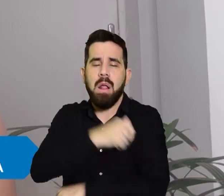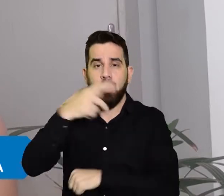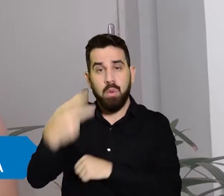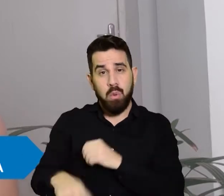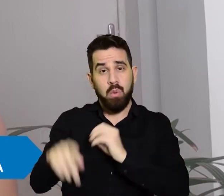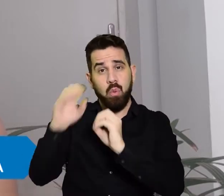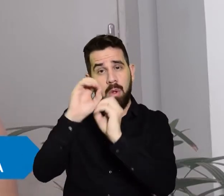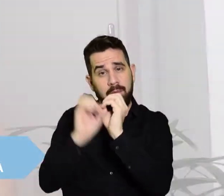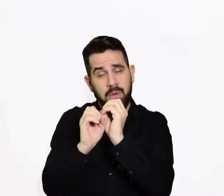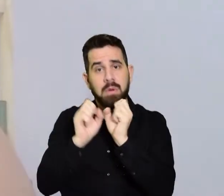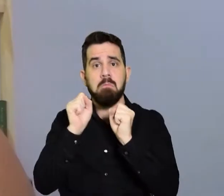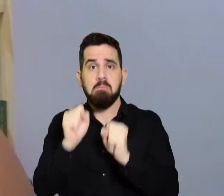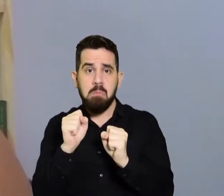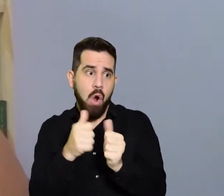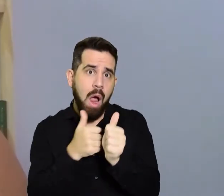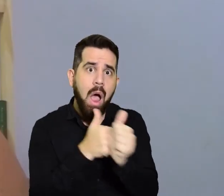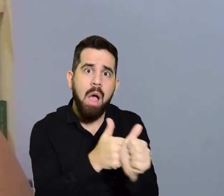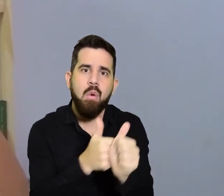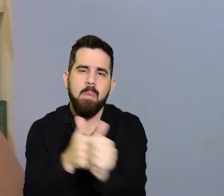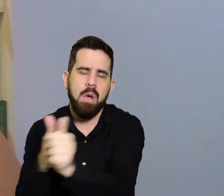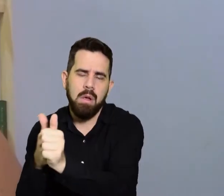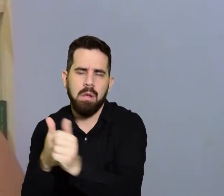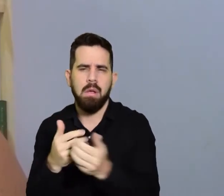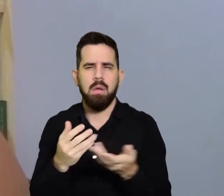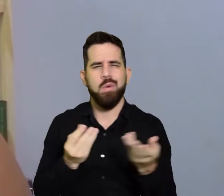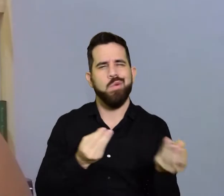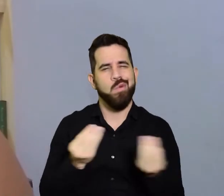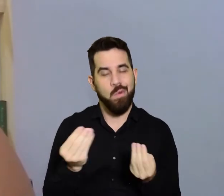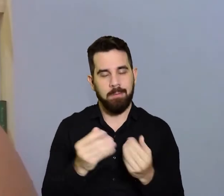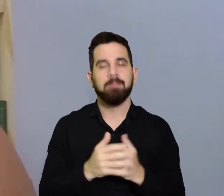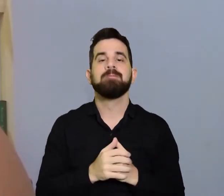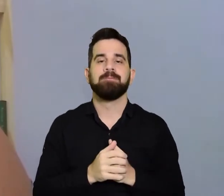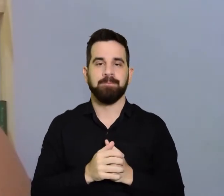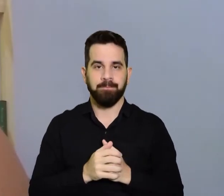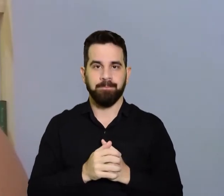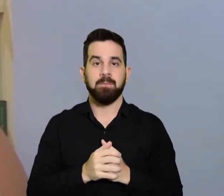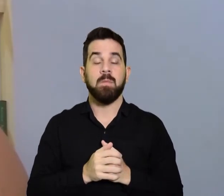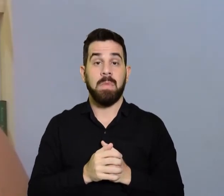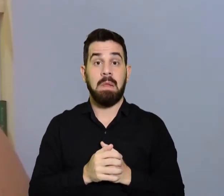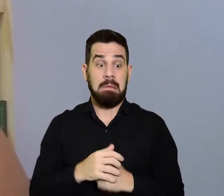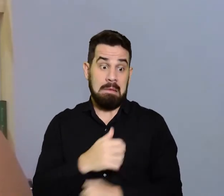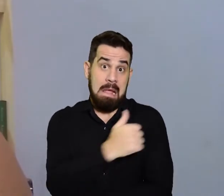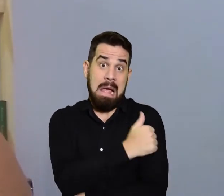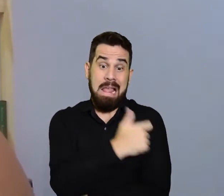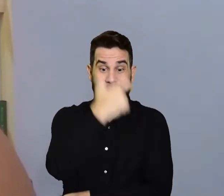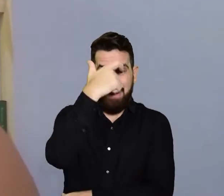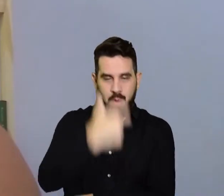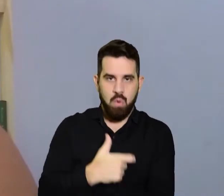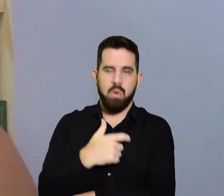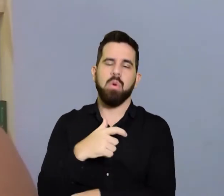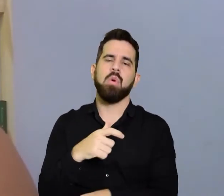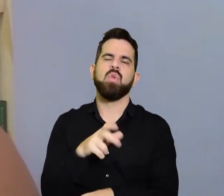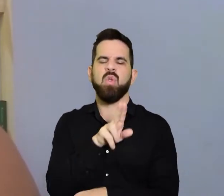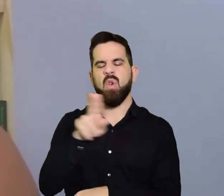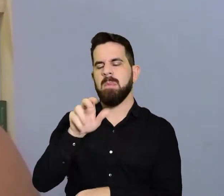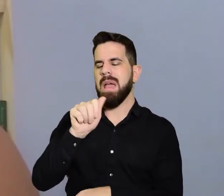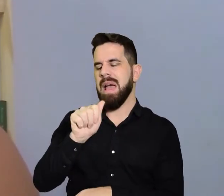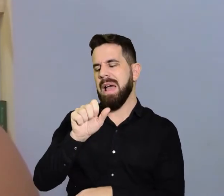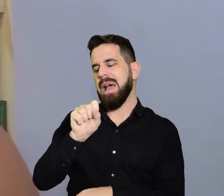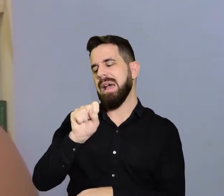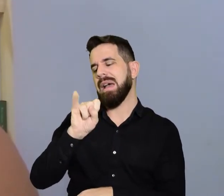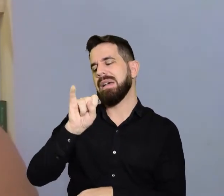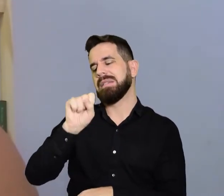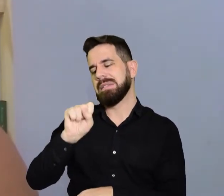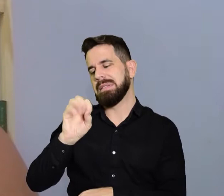alunos com deficiência. A figura do assistente pedagógico tem a função de intermediar a relação